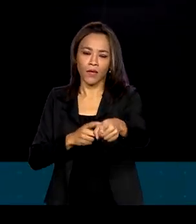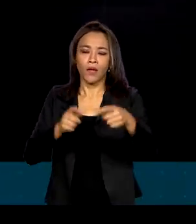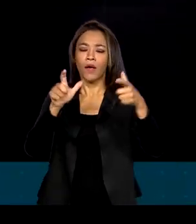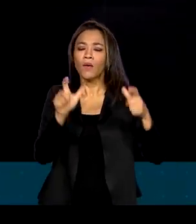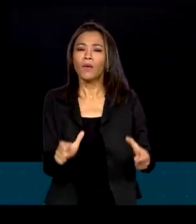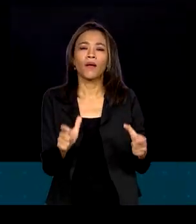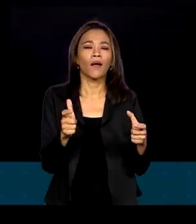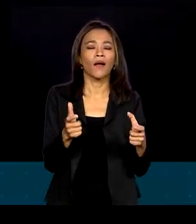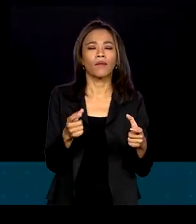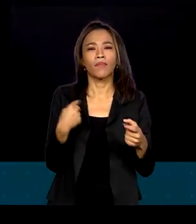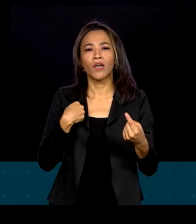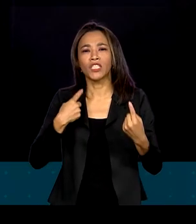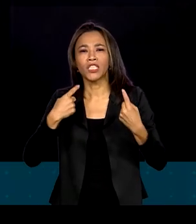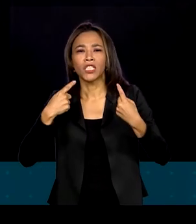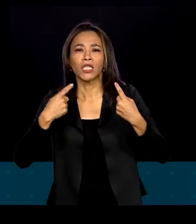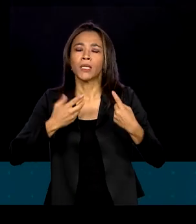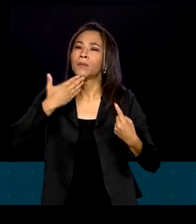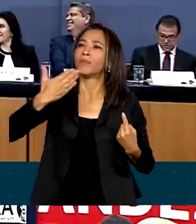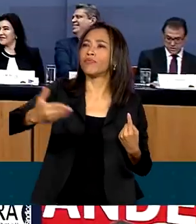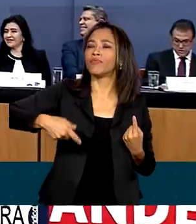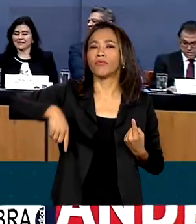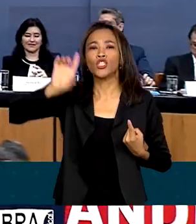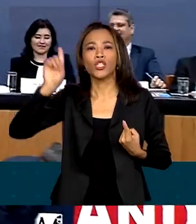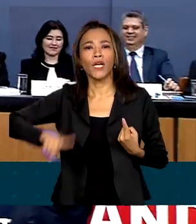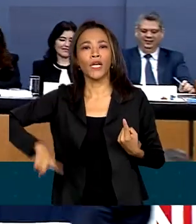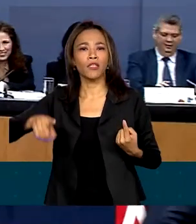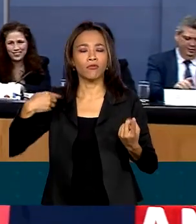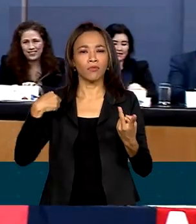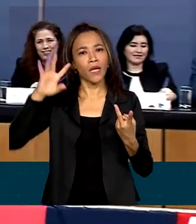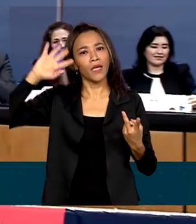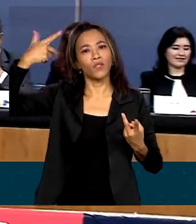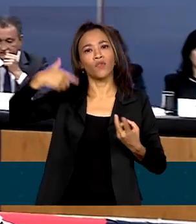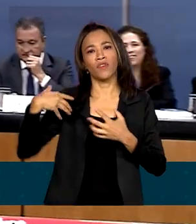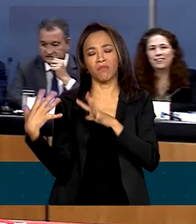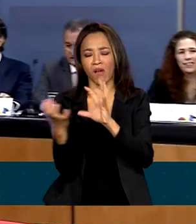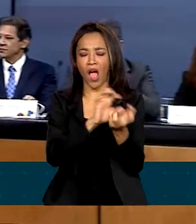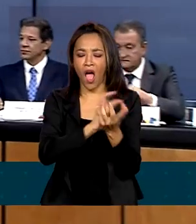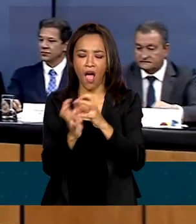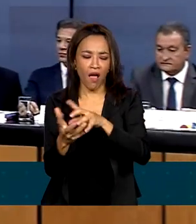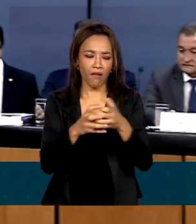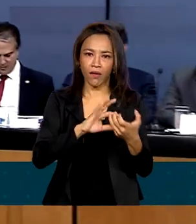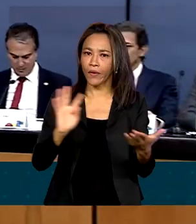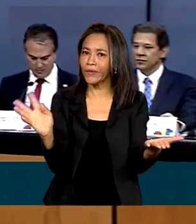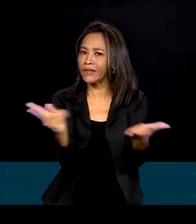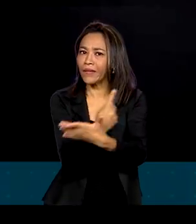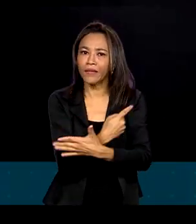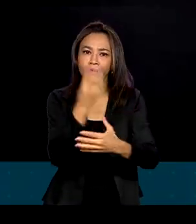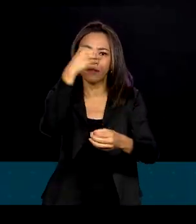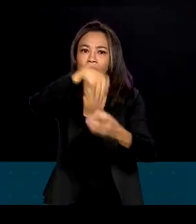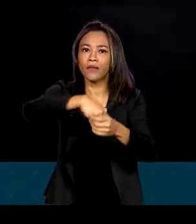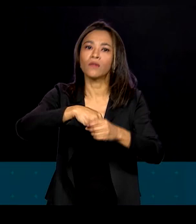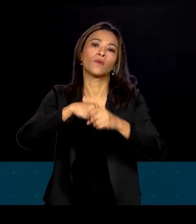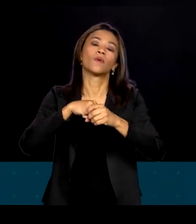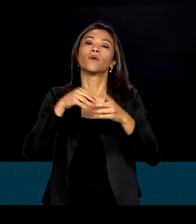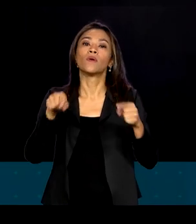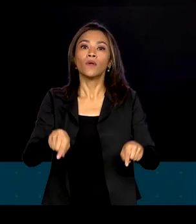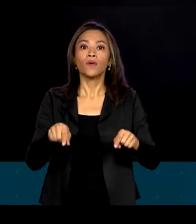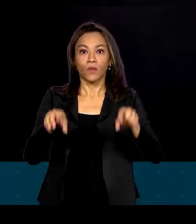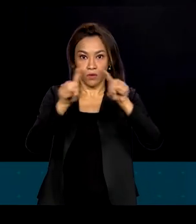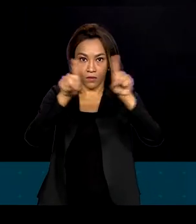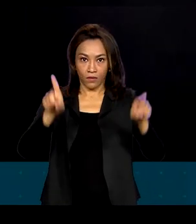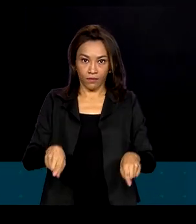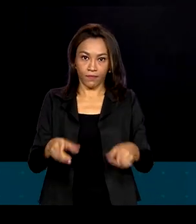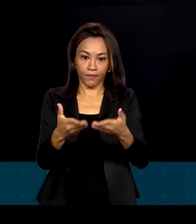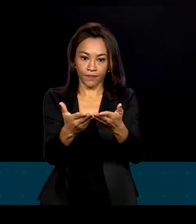eles podem reivindicar direitos e resolver conflitos enfrentados na administração pública. A gente tem que pensar no servidor,